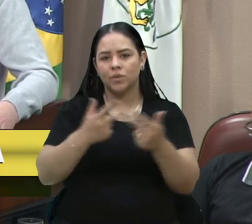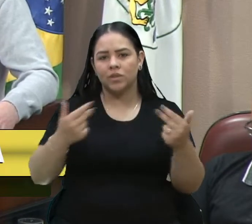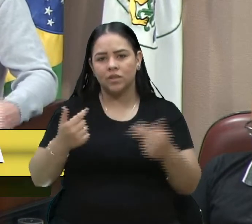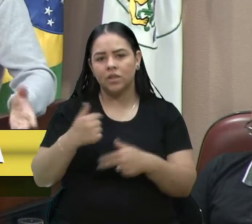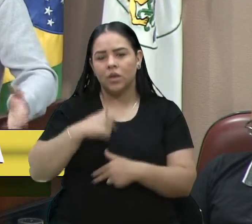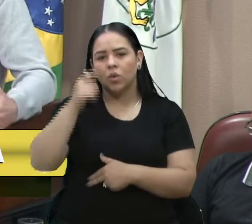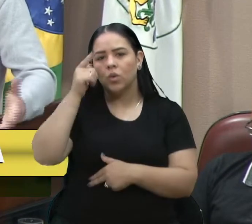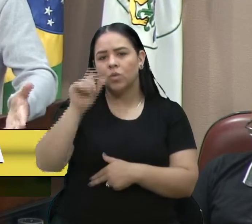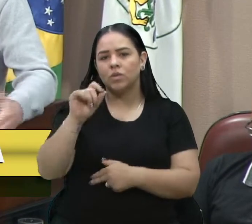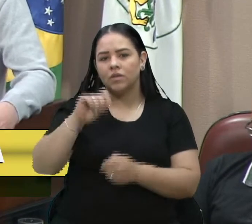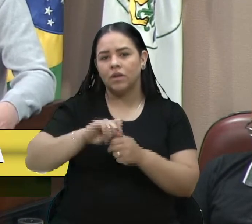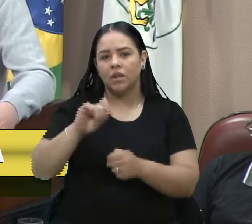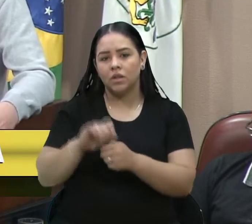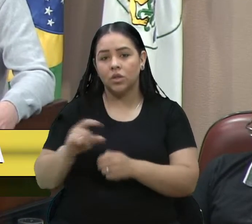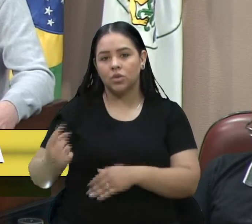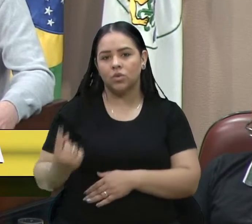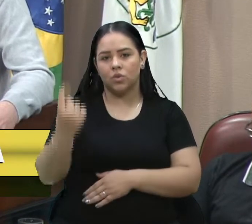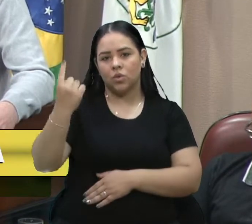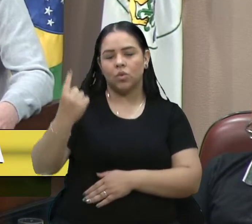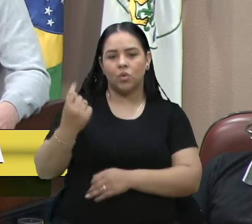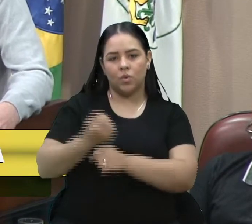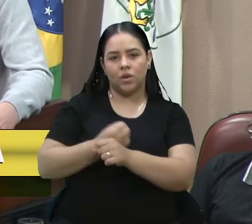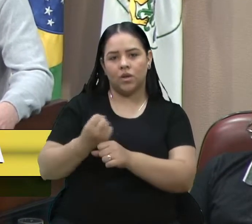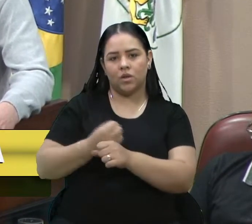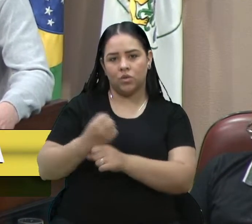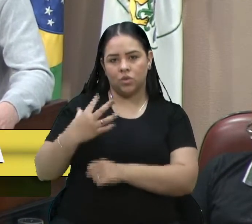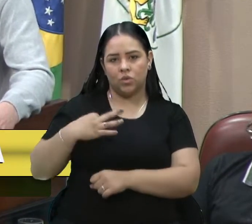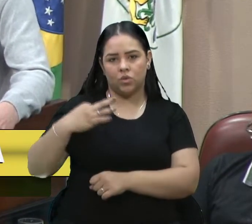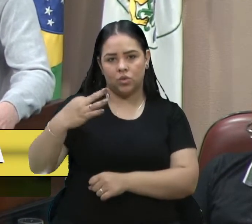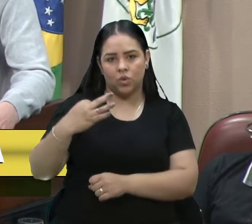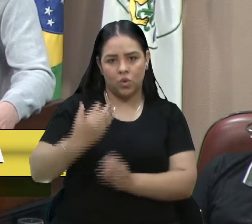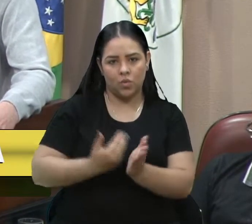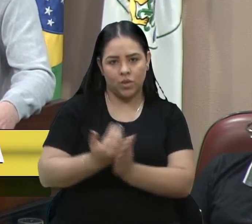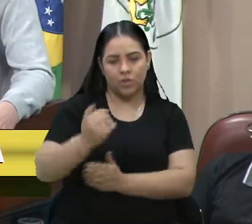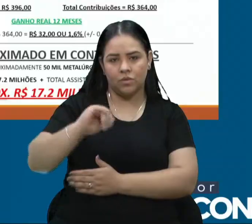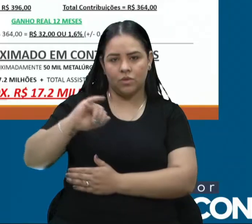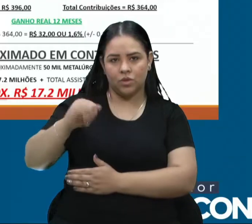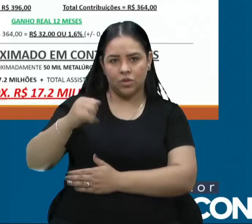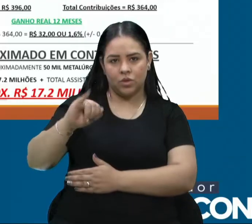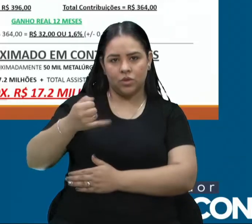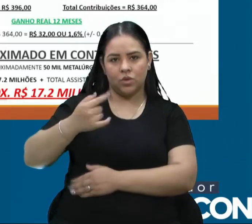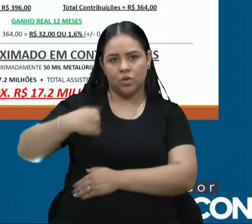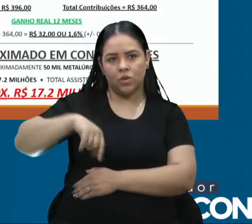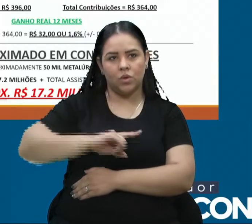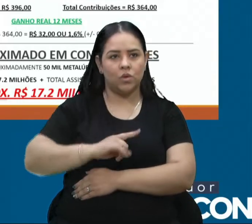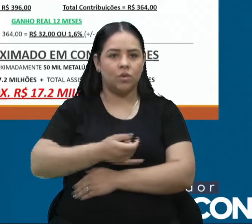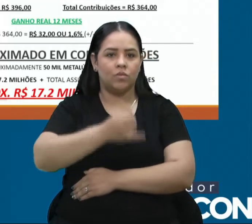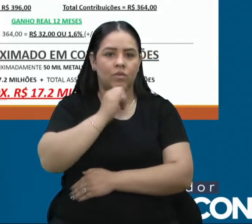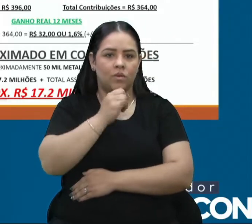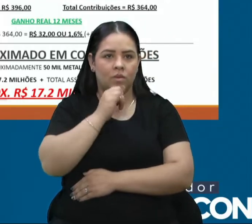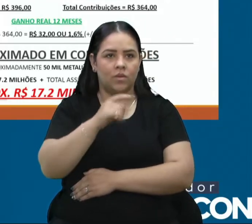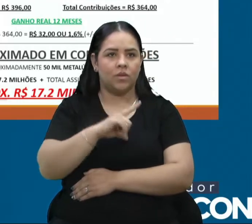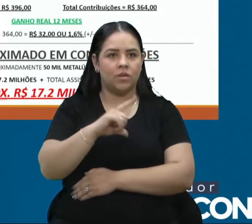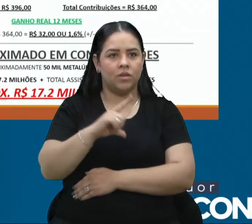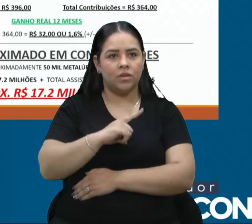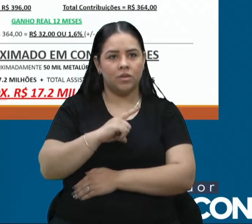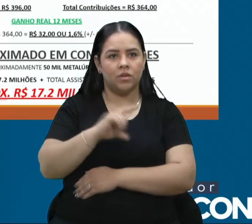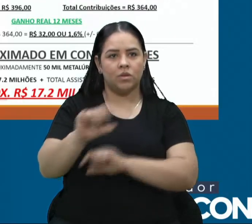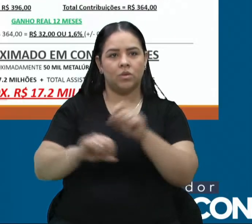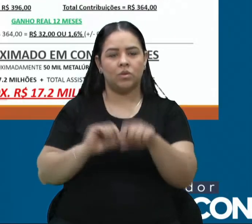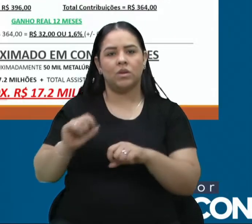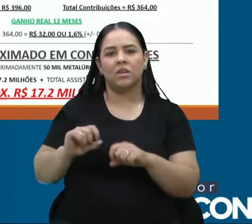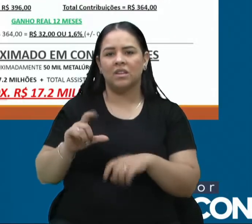neste um ano de eleito, ainda não um ano de mandato. Começando lá em janeiro, a gente teve, por exemplo, uma cobrança que ia ser feita